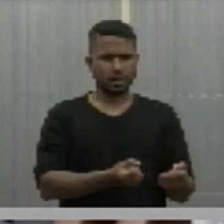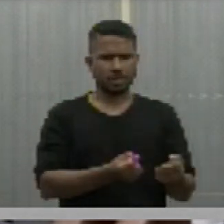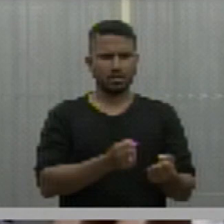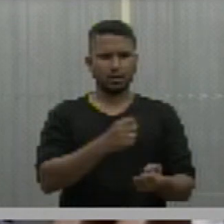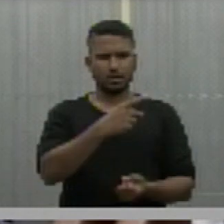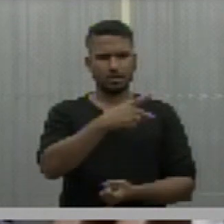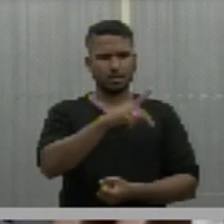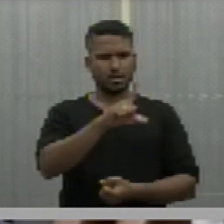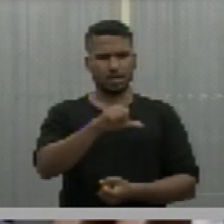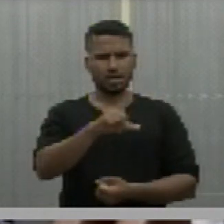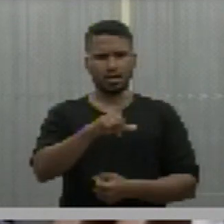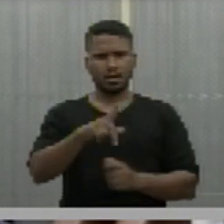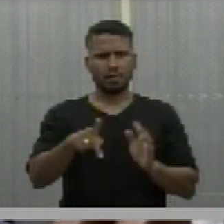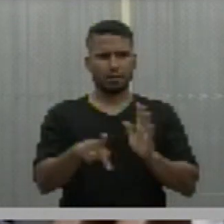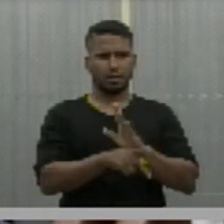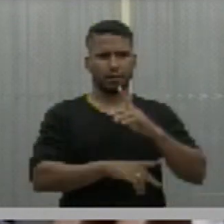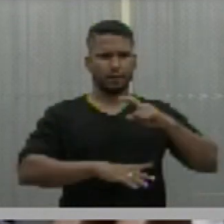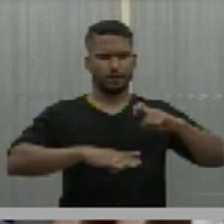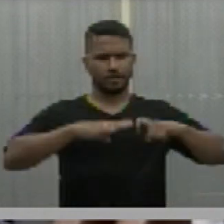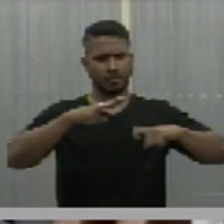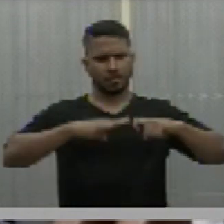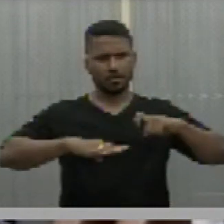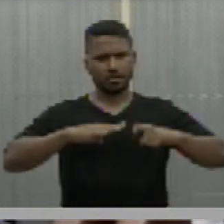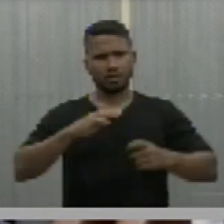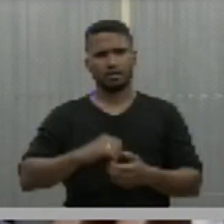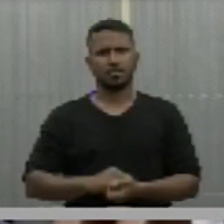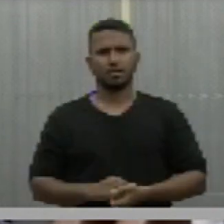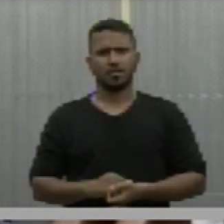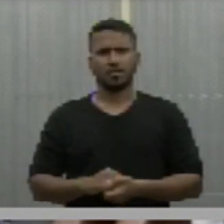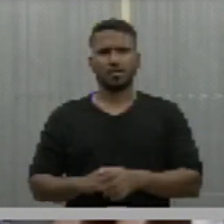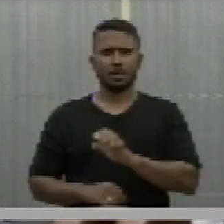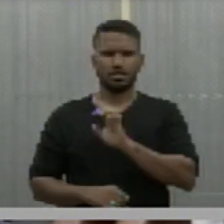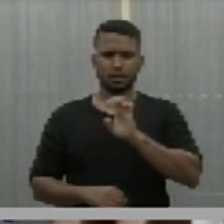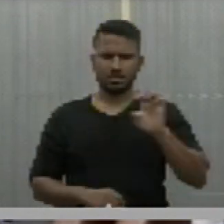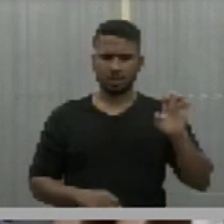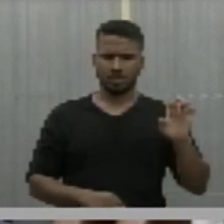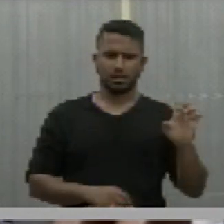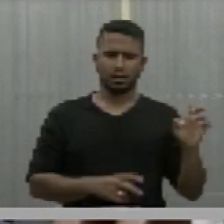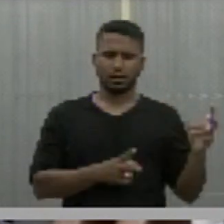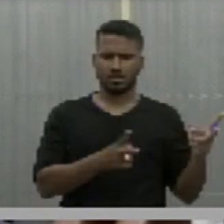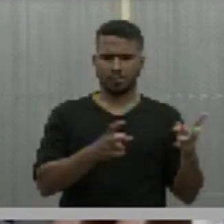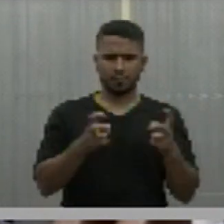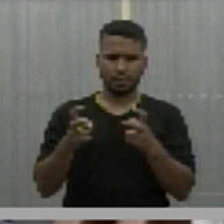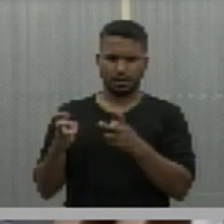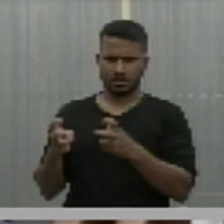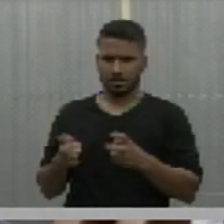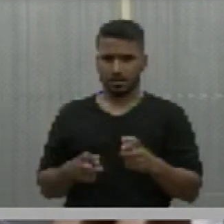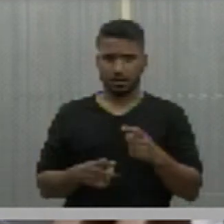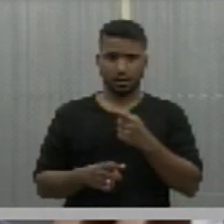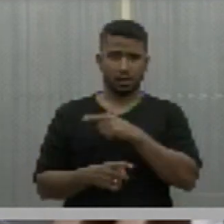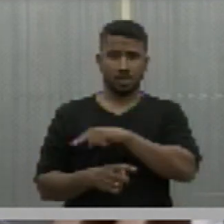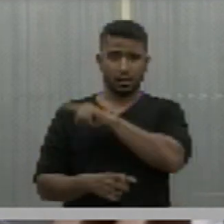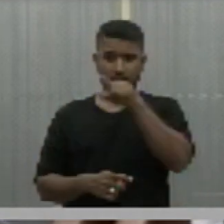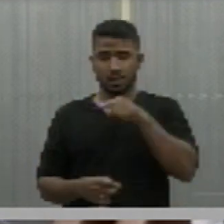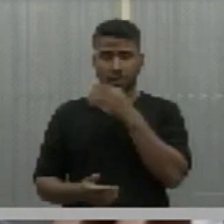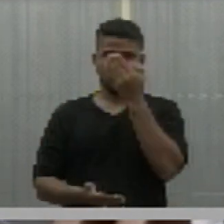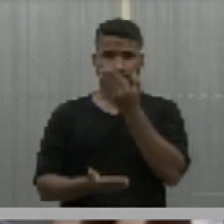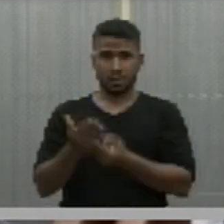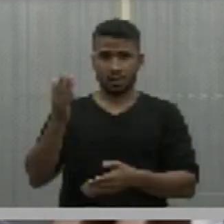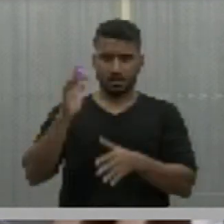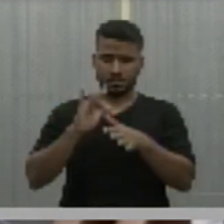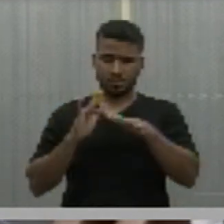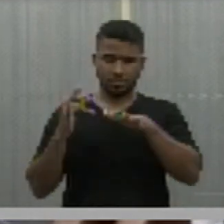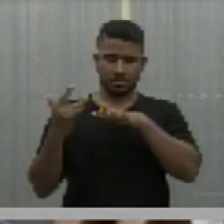PL e das fake news. A esquerda percebeu que eles perderam as redes sociais.